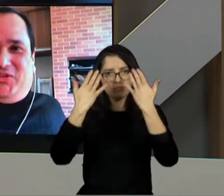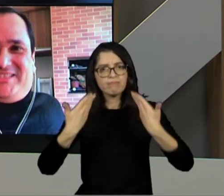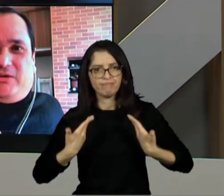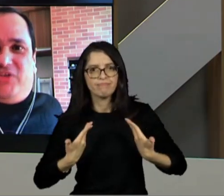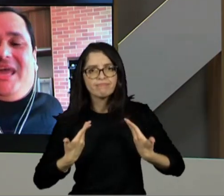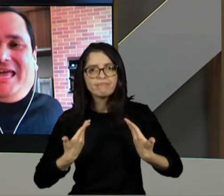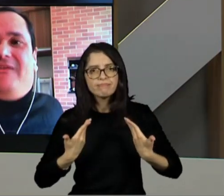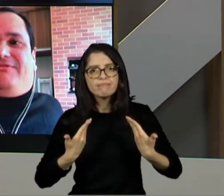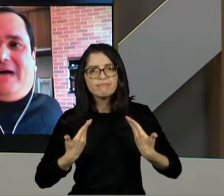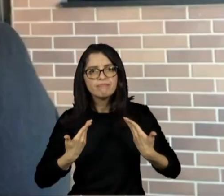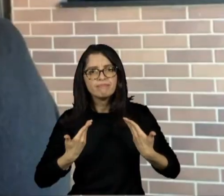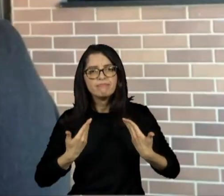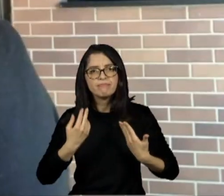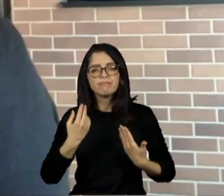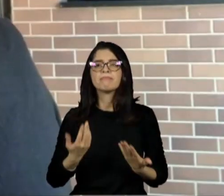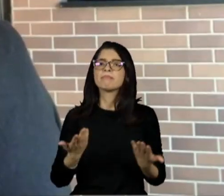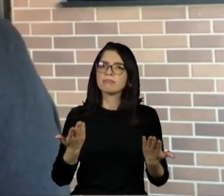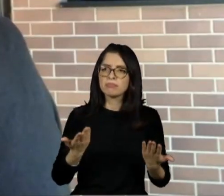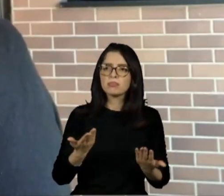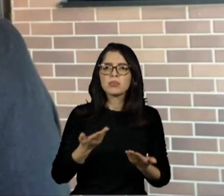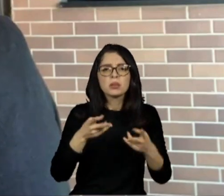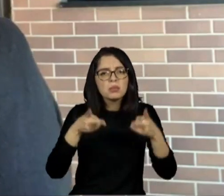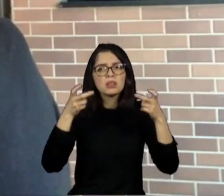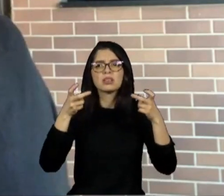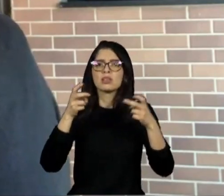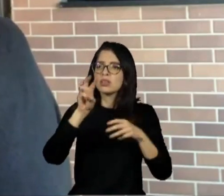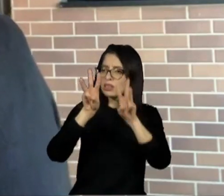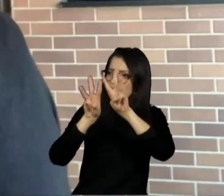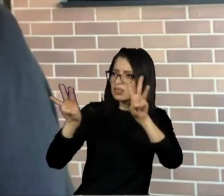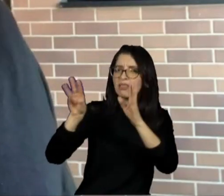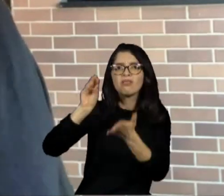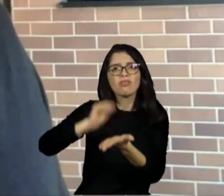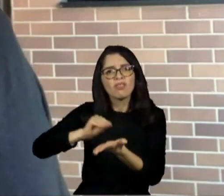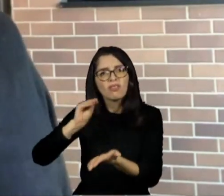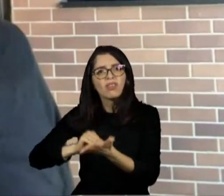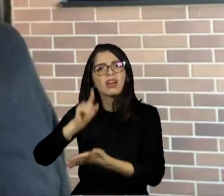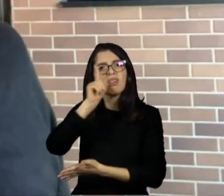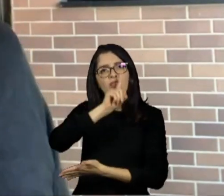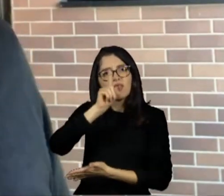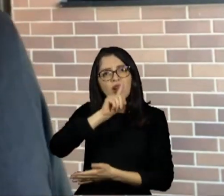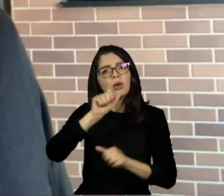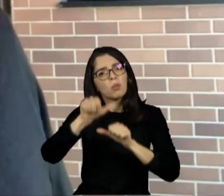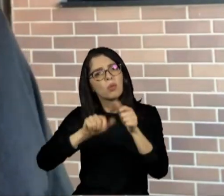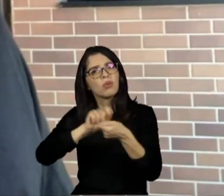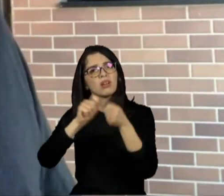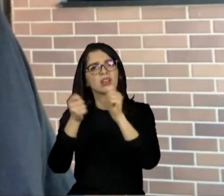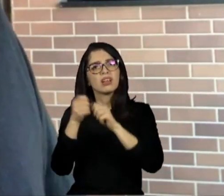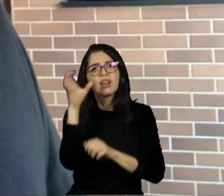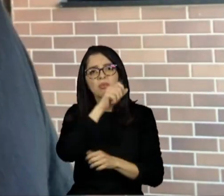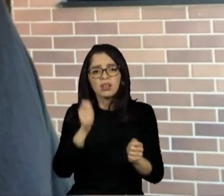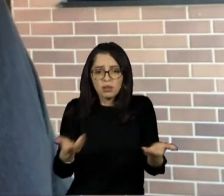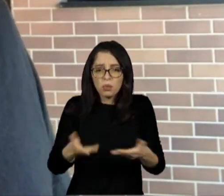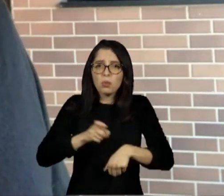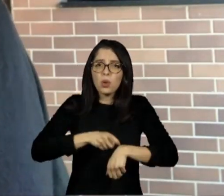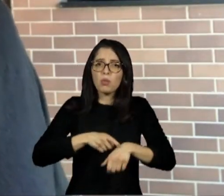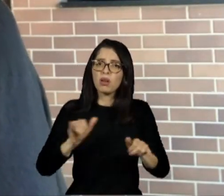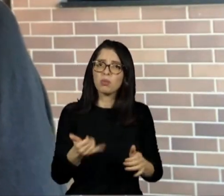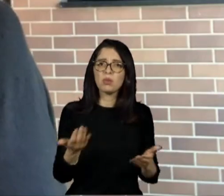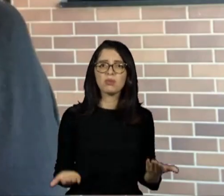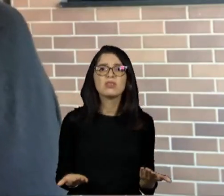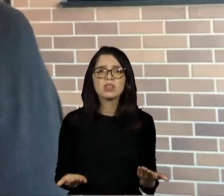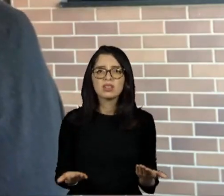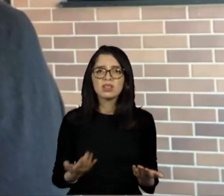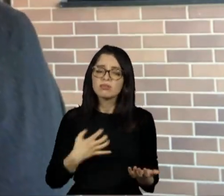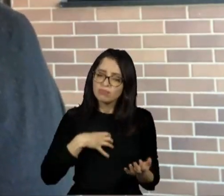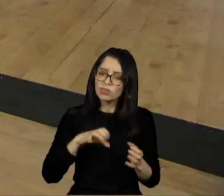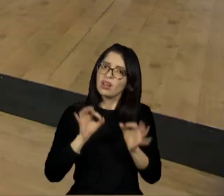se o dono desse negócio, ele vai olhar para o site dele imediatamente e falar assim, peraí, vamos mudar isso agora! Porque é isso, você não está